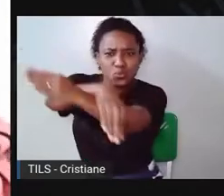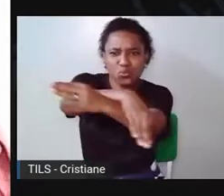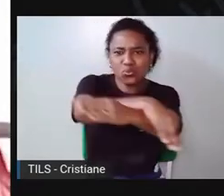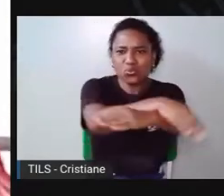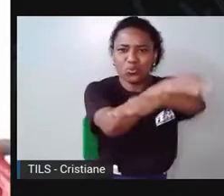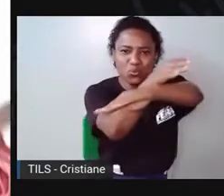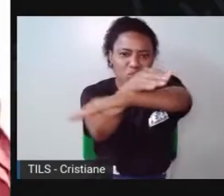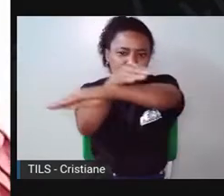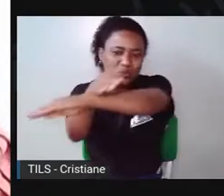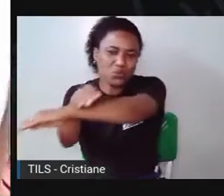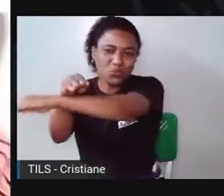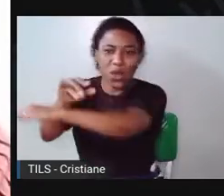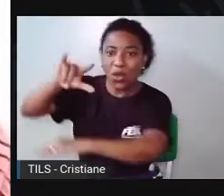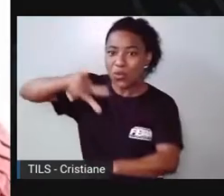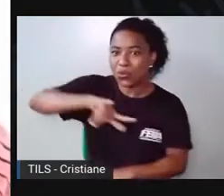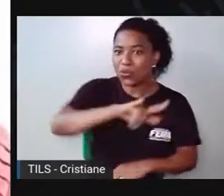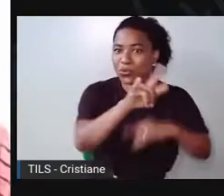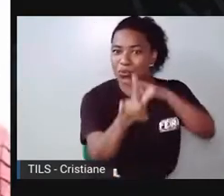essa canção